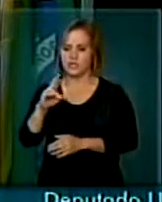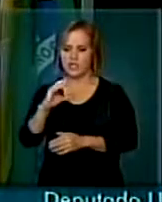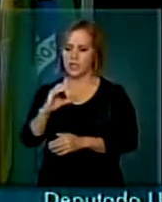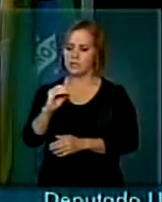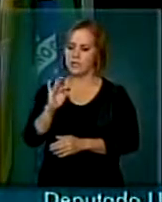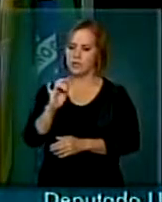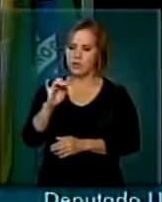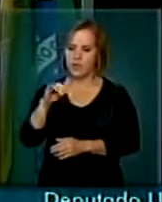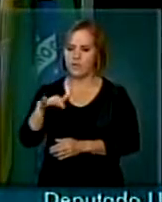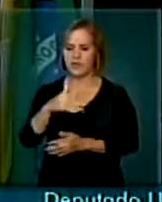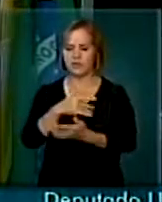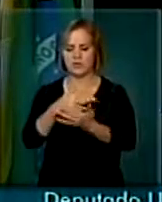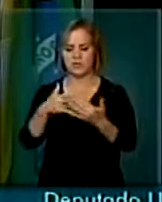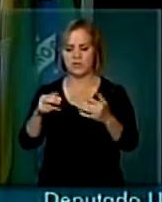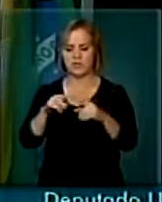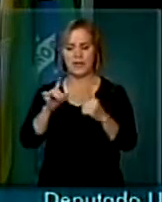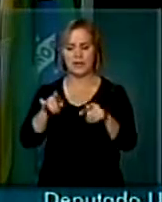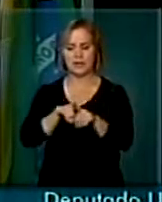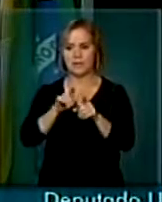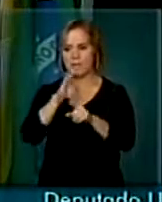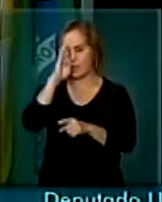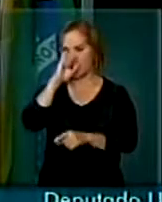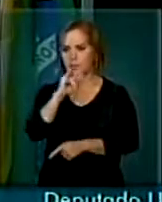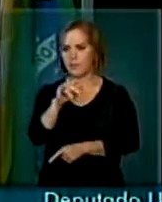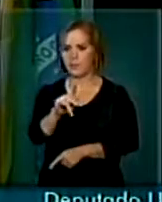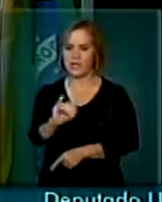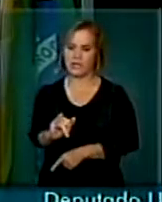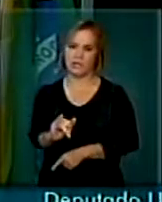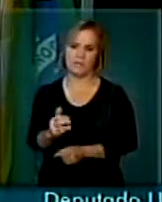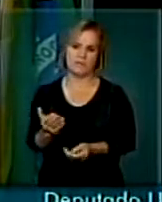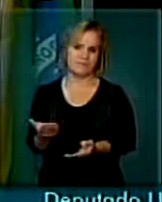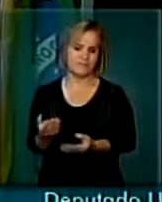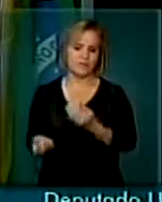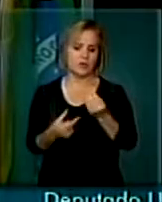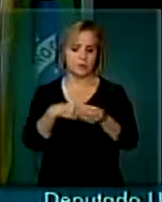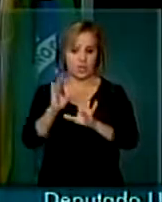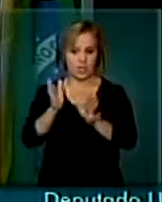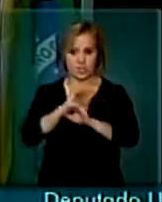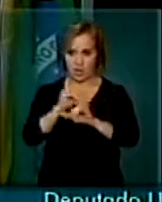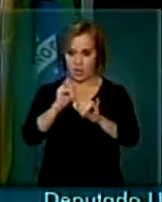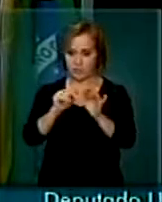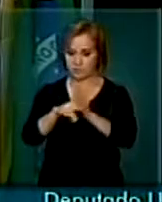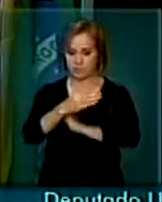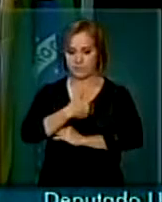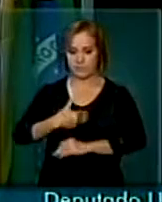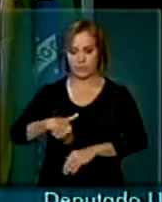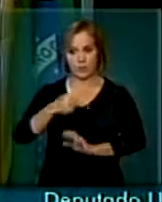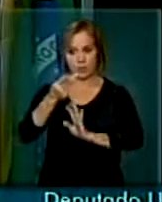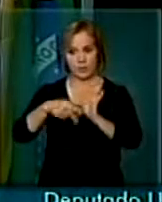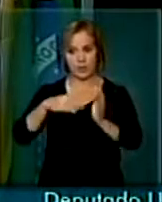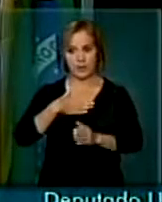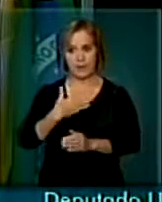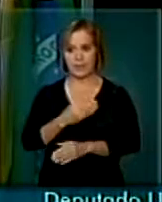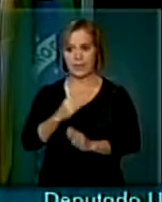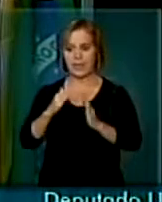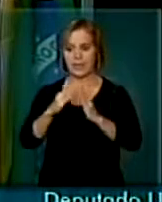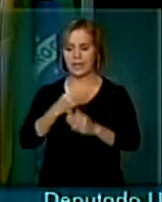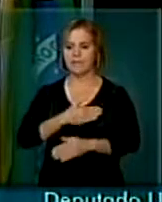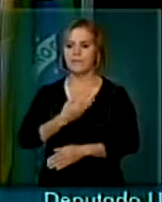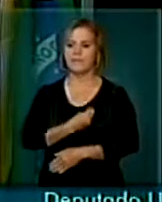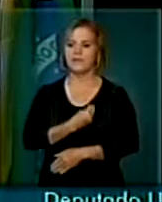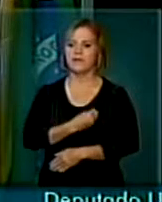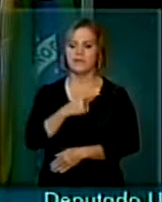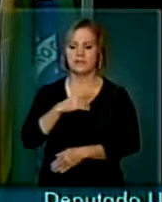Social, mas, principalmente, com o IPI. Como foi anunciado pelo governo, o programa Minha Casa Minha Vida busca